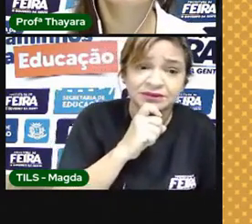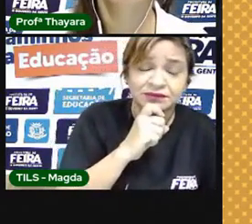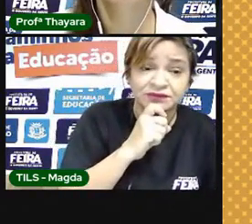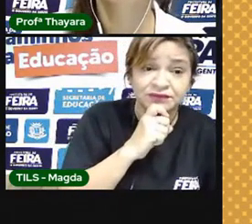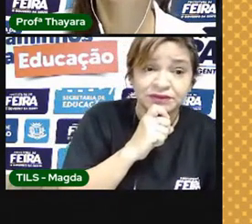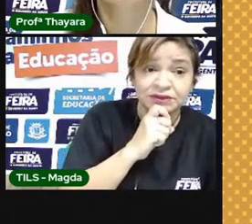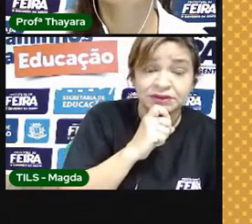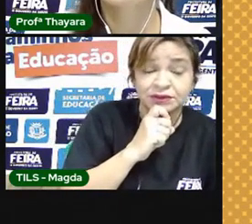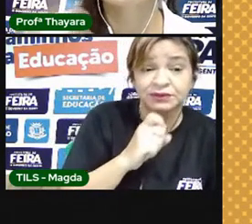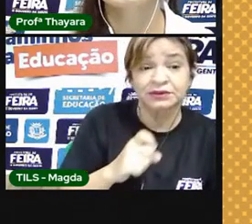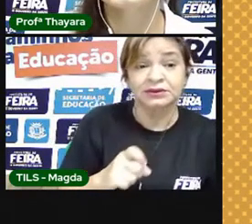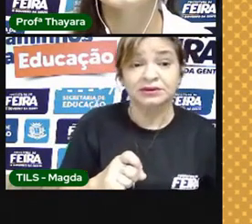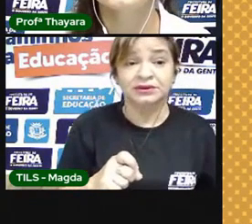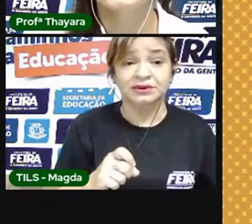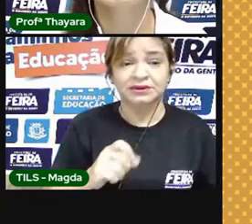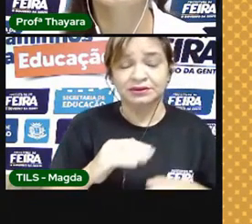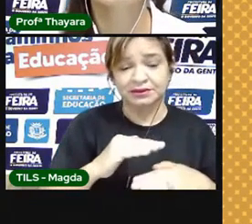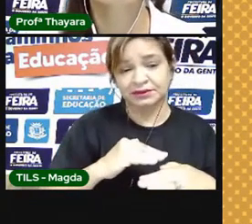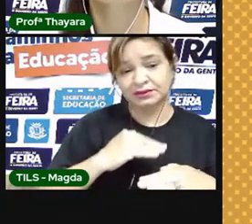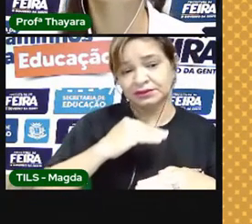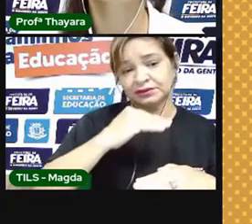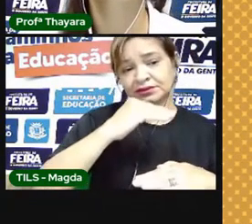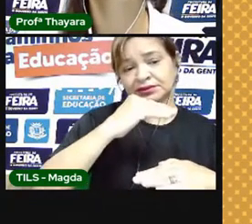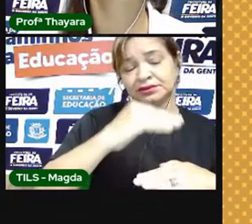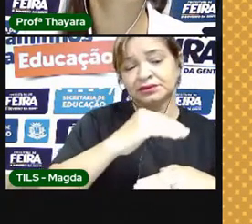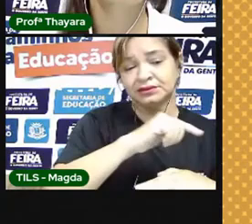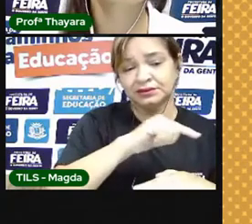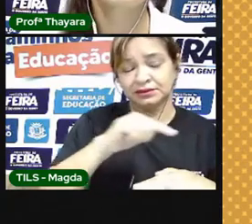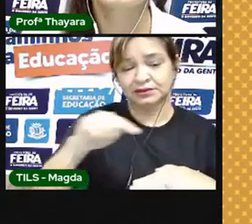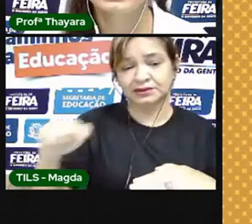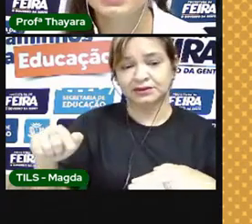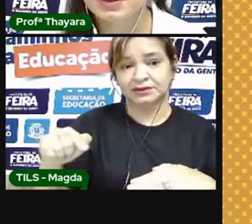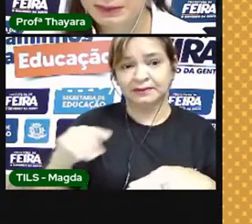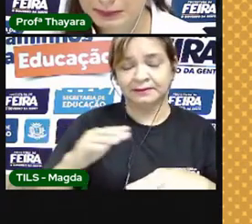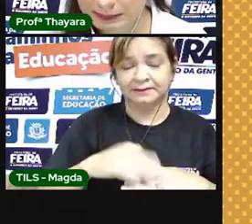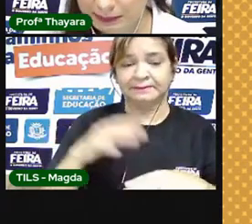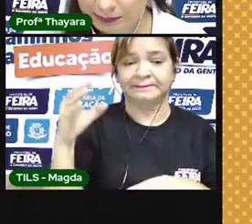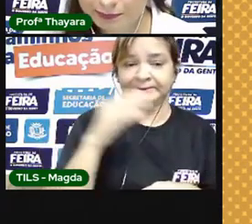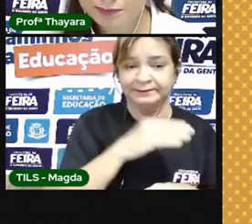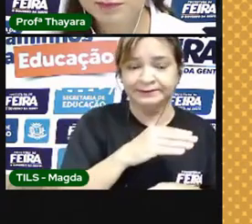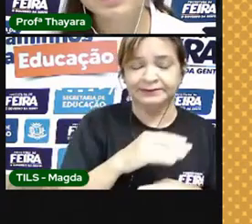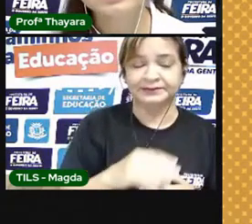polos. E na região que fica sobre a linha do Equador, essas temperaturas são mais altas.